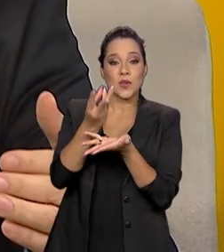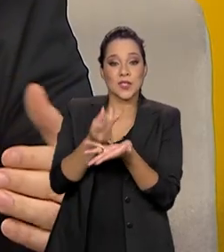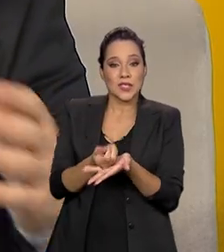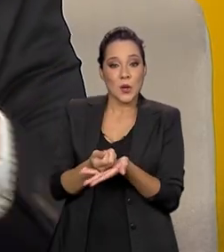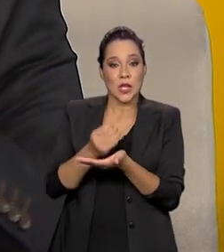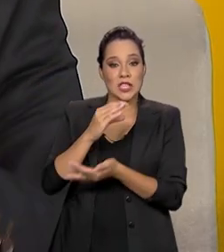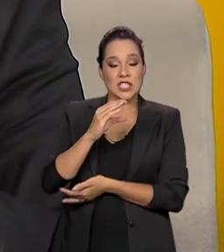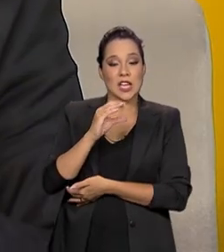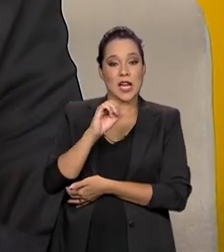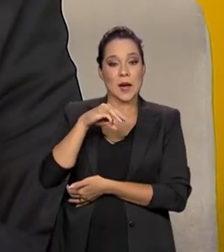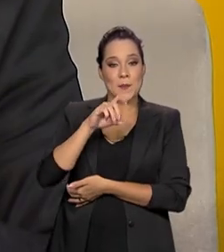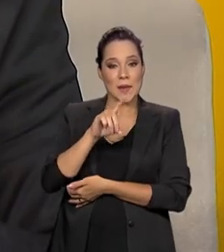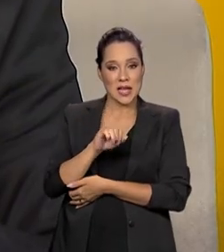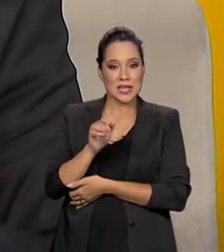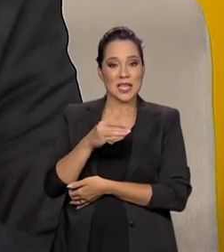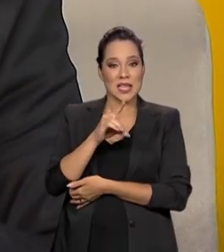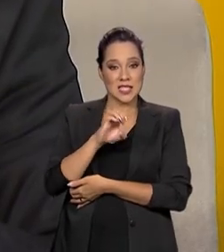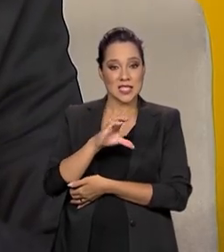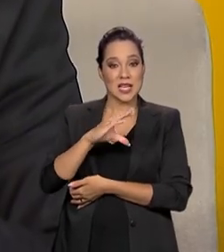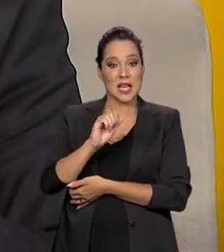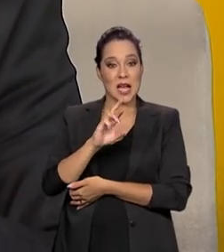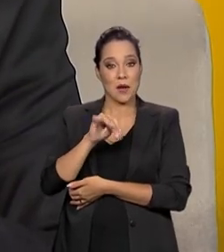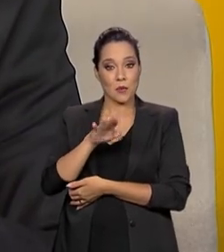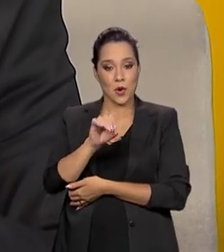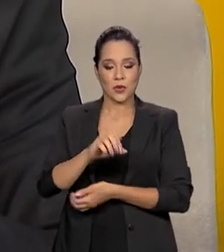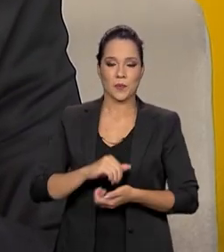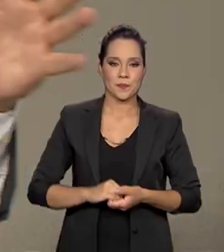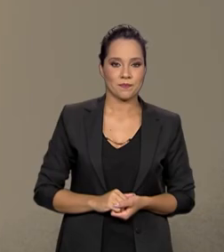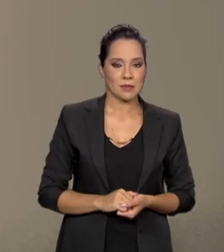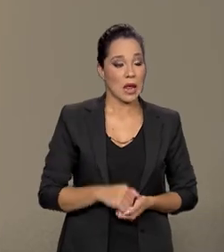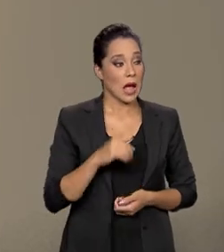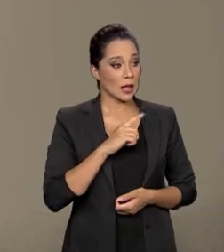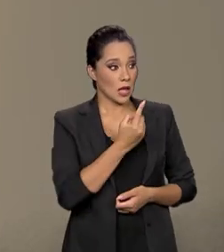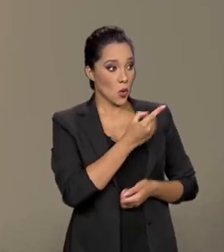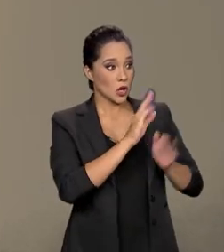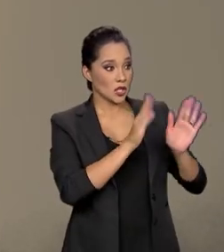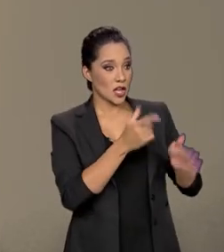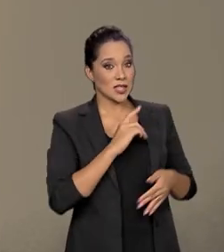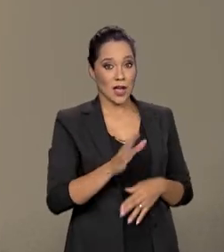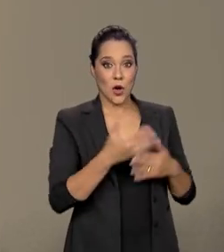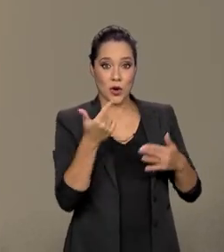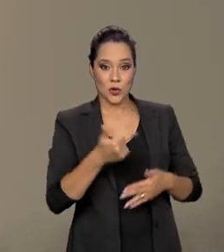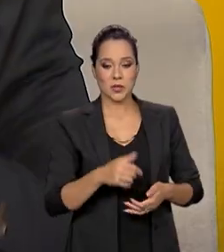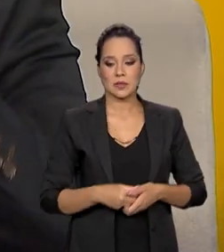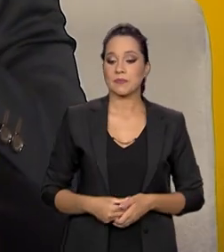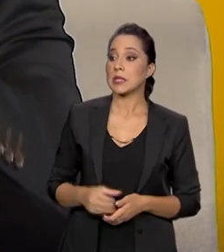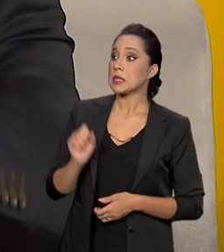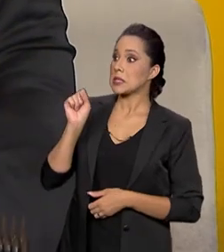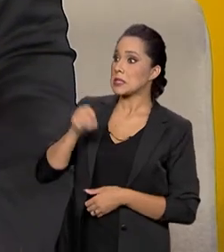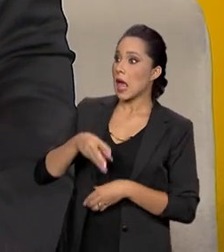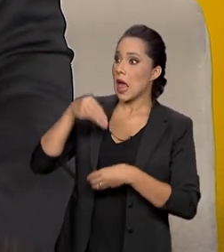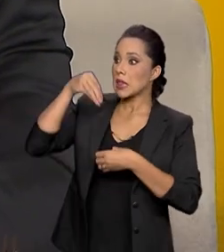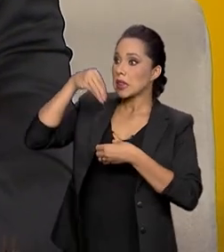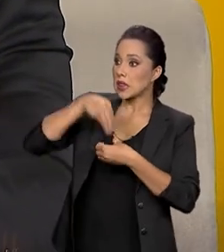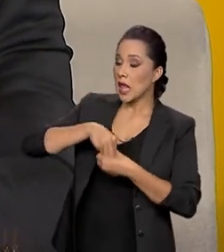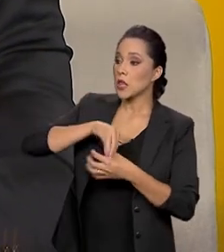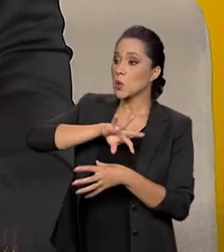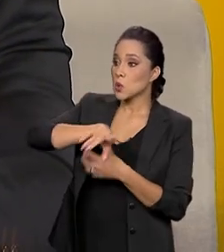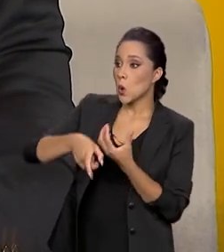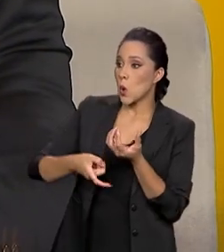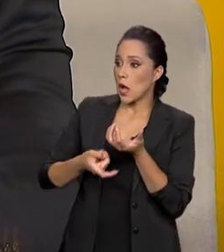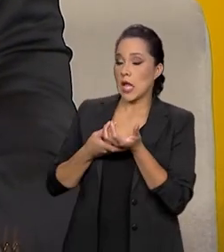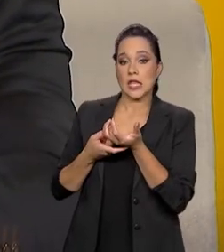E o criosfera, que é um... O que já existe e funciona, agora tem o 2. É um módulo dentro do continente